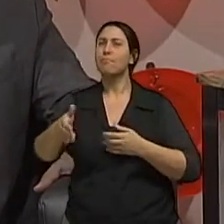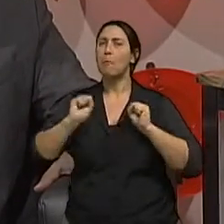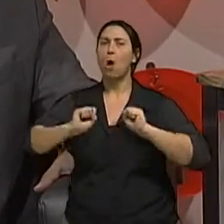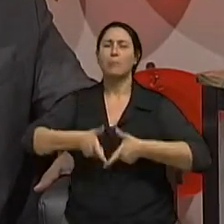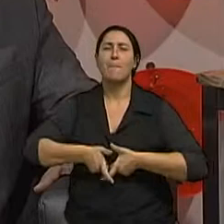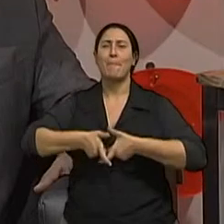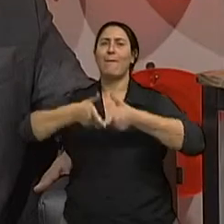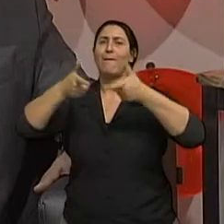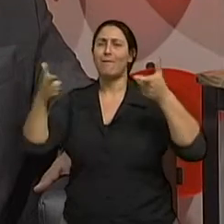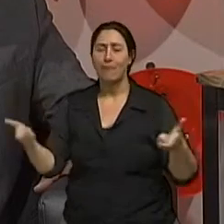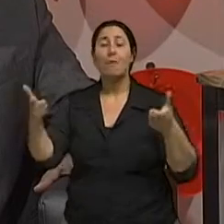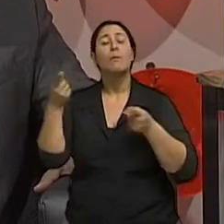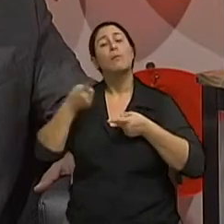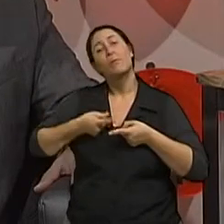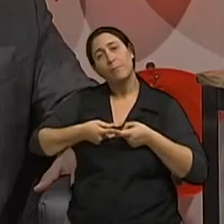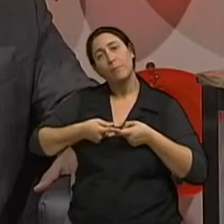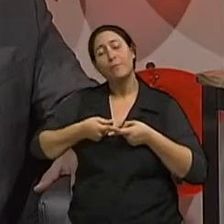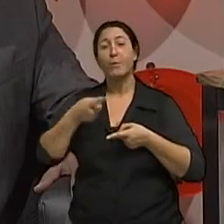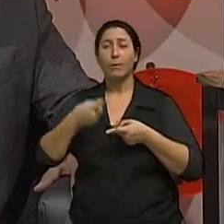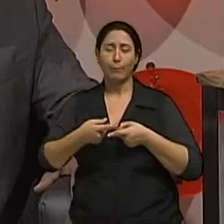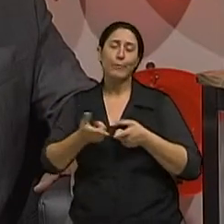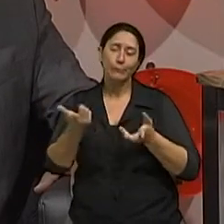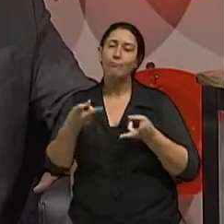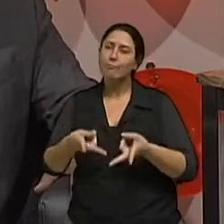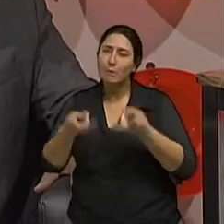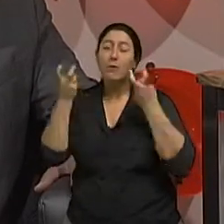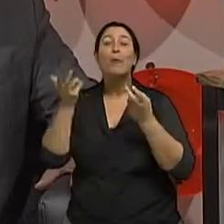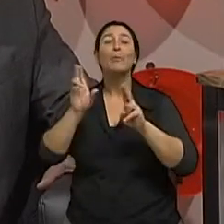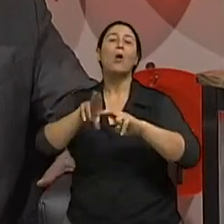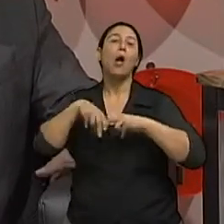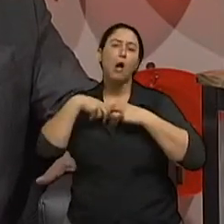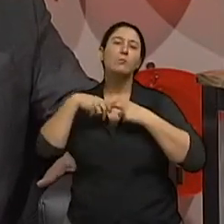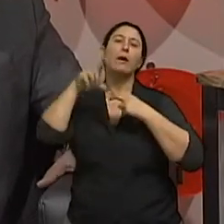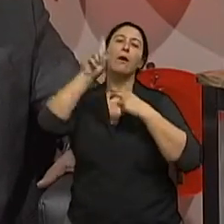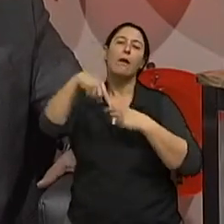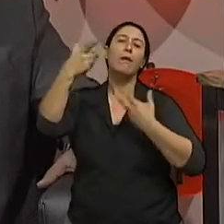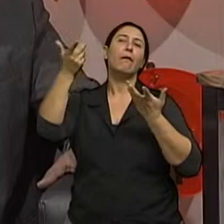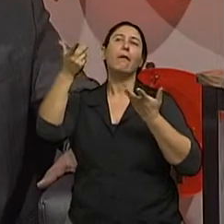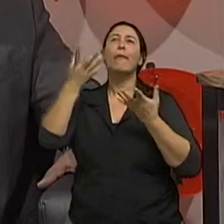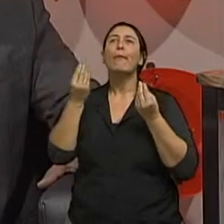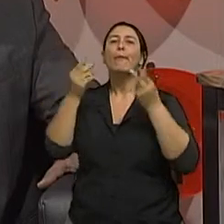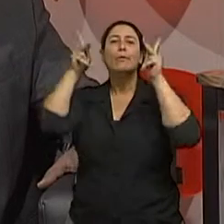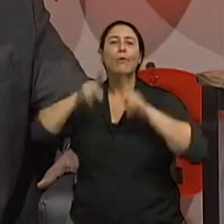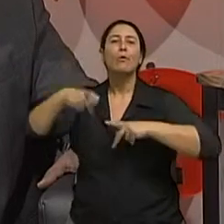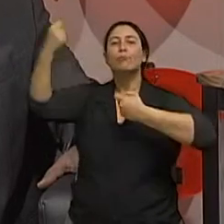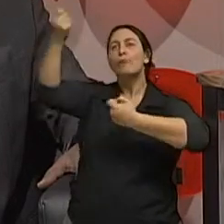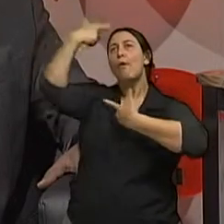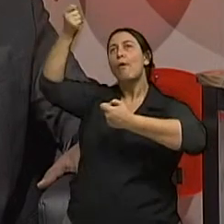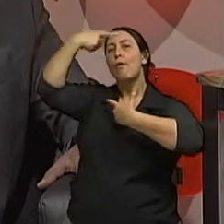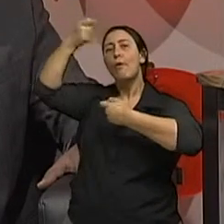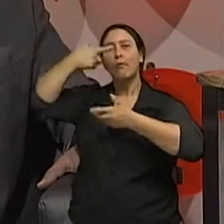Certamente existe uma relação e uma consequência de toda a exposição solar que